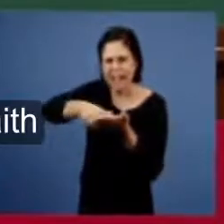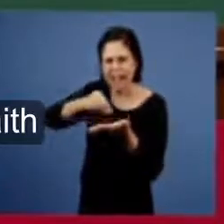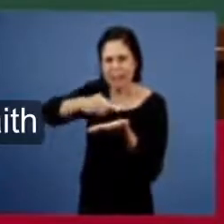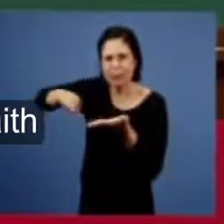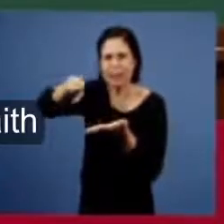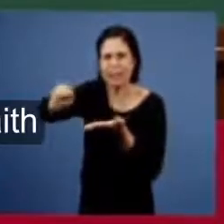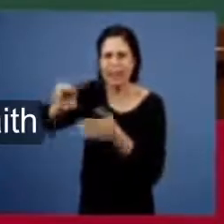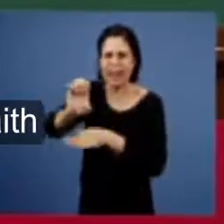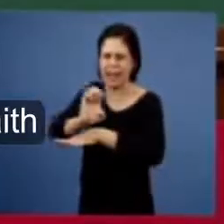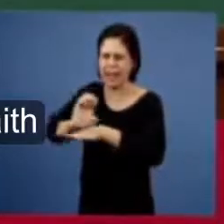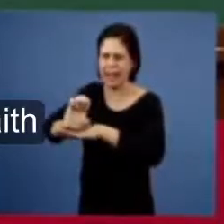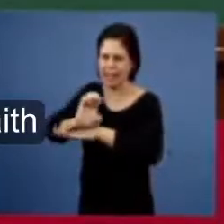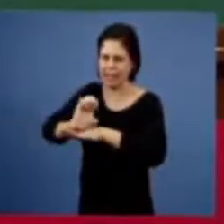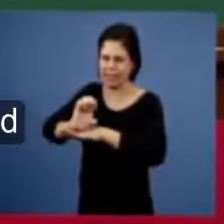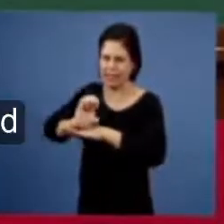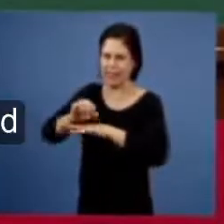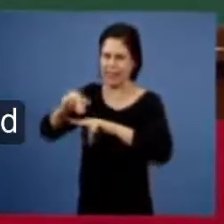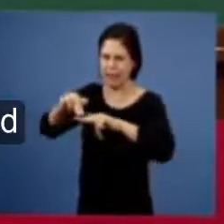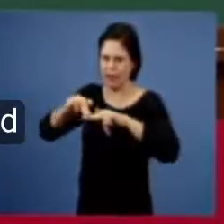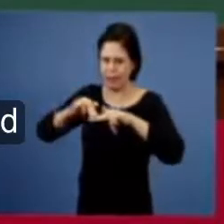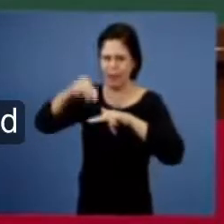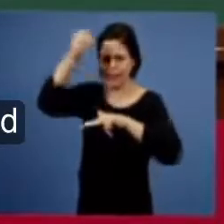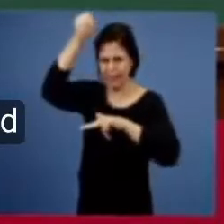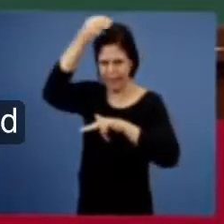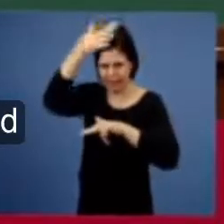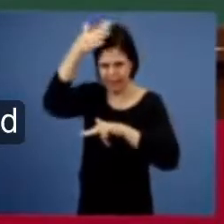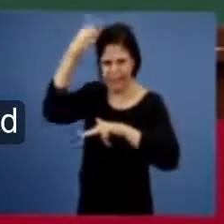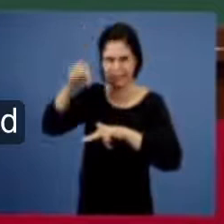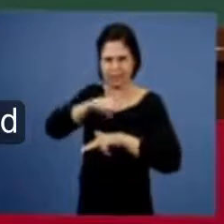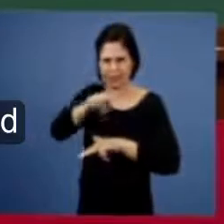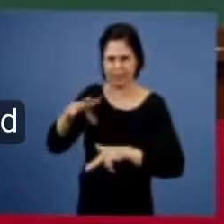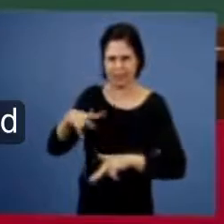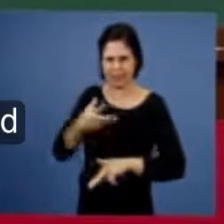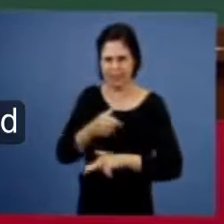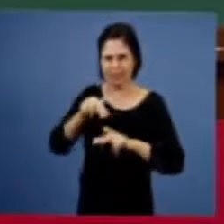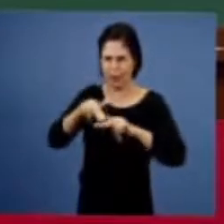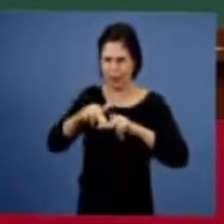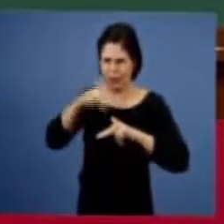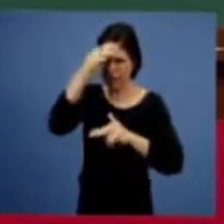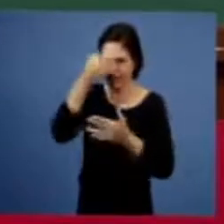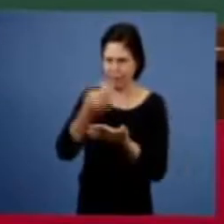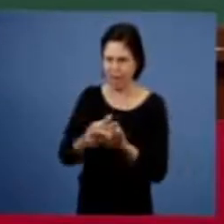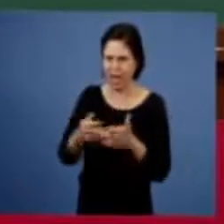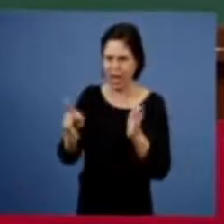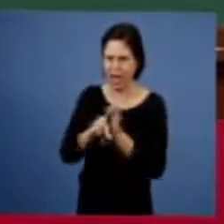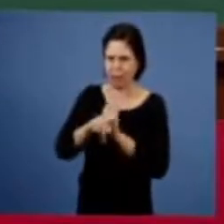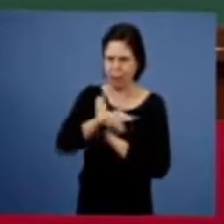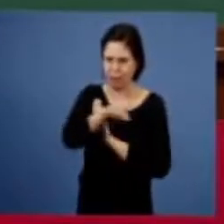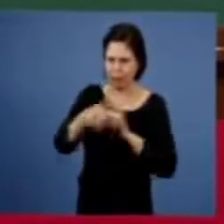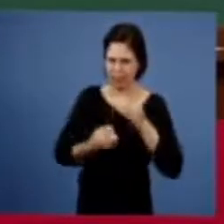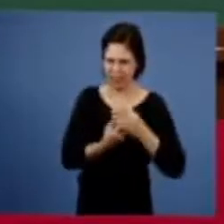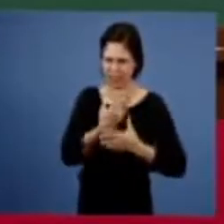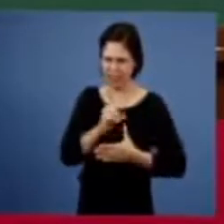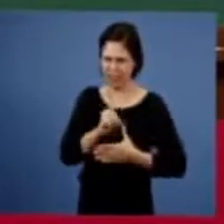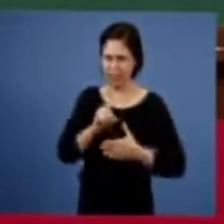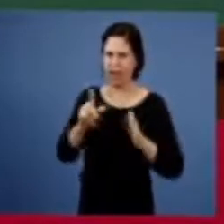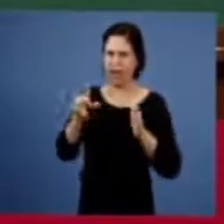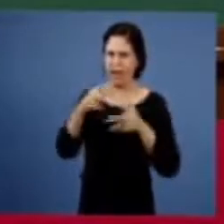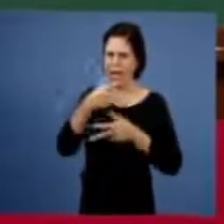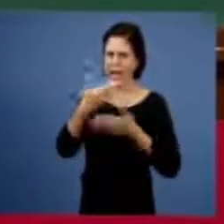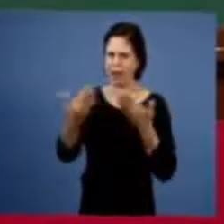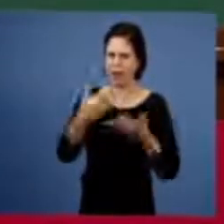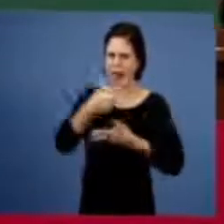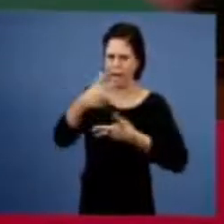graça sois salvos por meio da fé e isso não vem de vós é dom de Deus então ali está a preocupação com a questão de